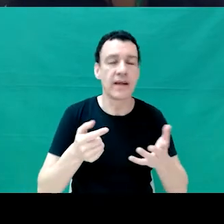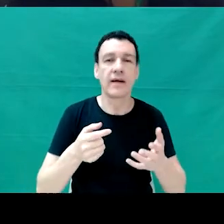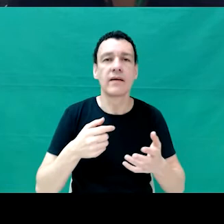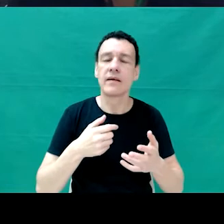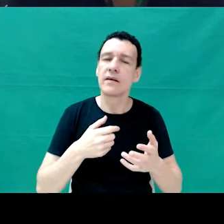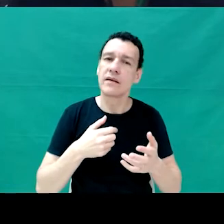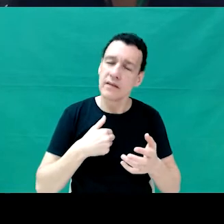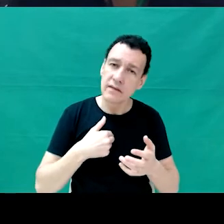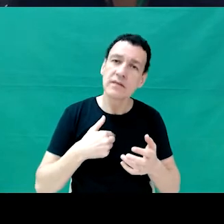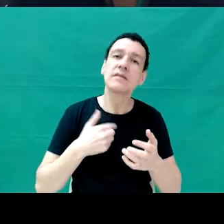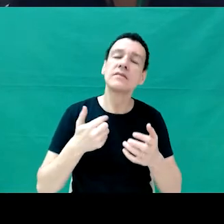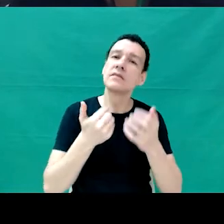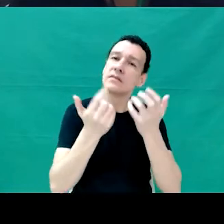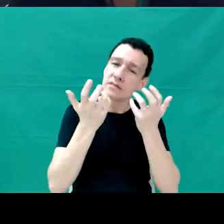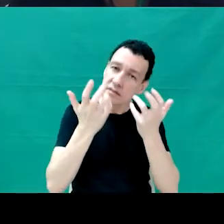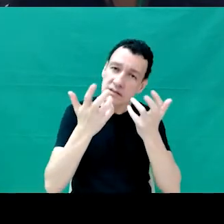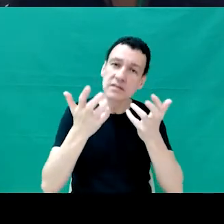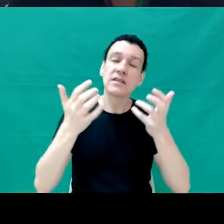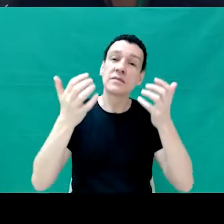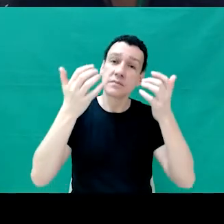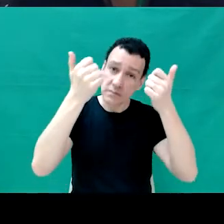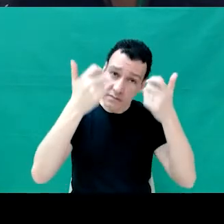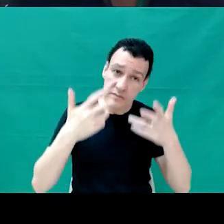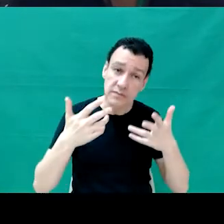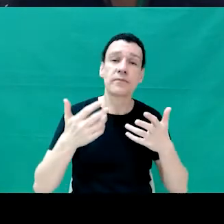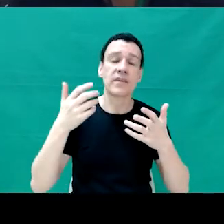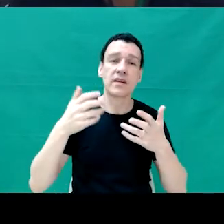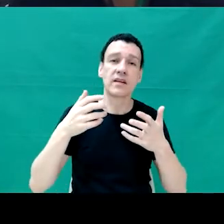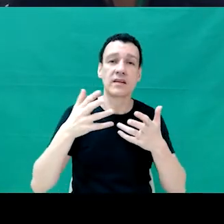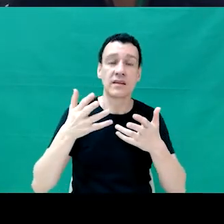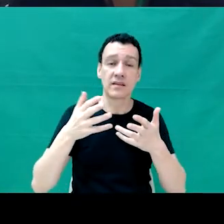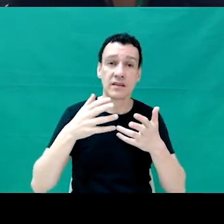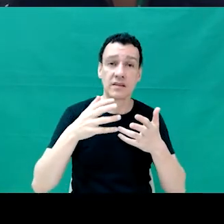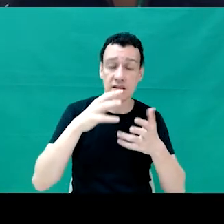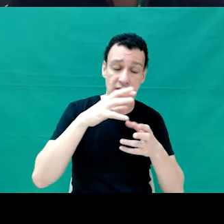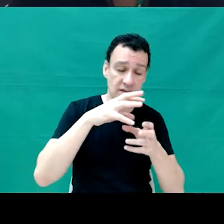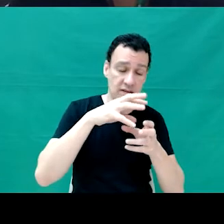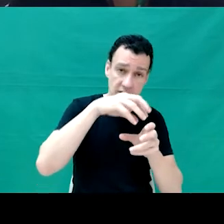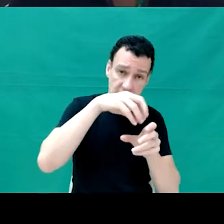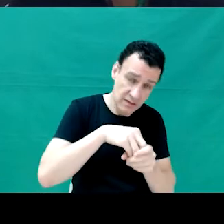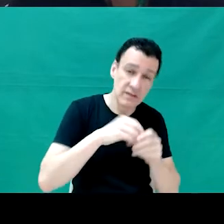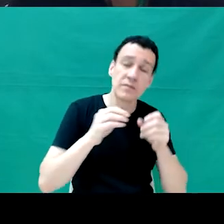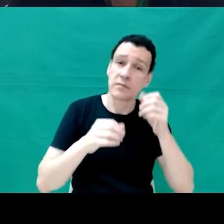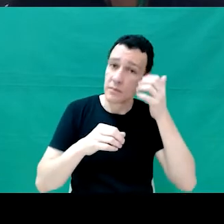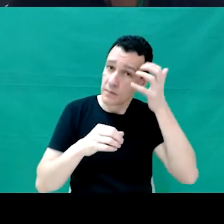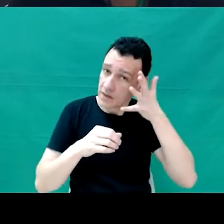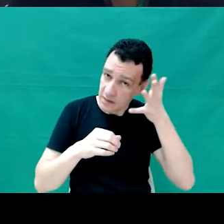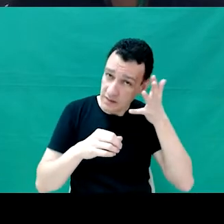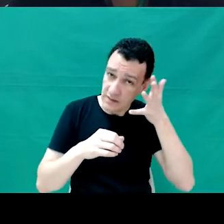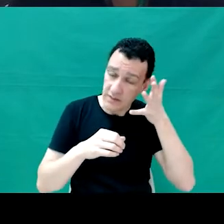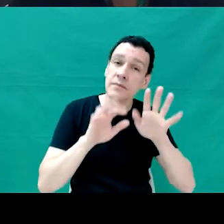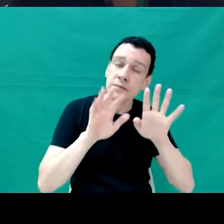trazer um conteúdo que entregasse fora da palestra para que as pessoas possam trazer para a realidade